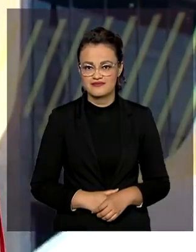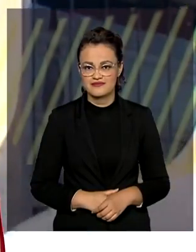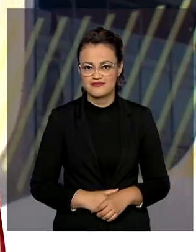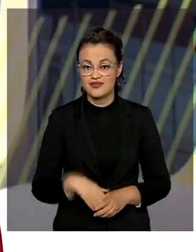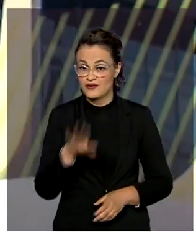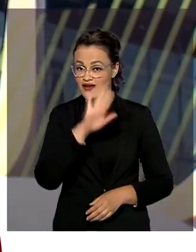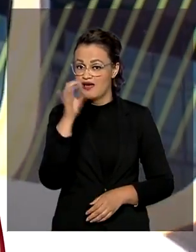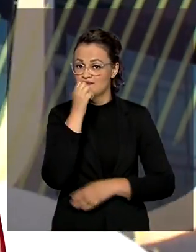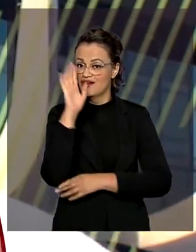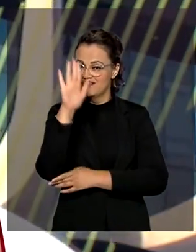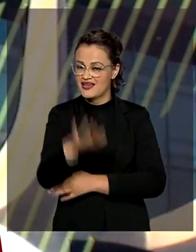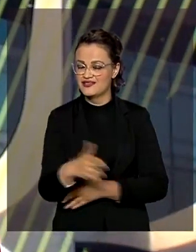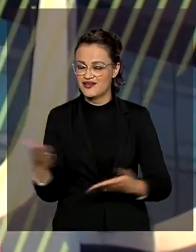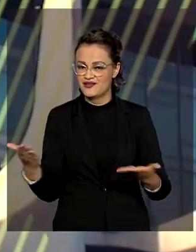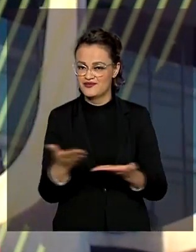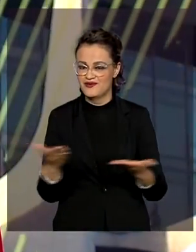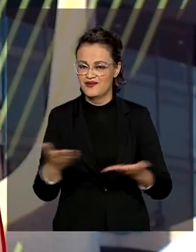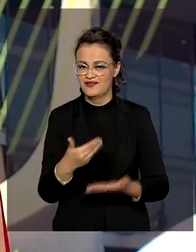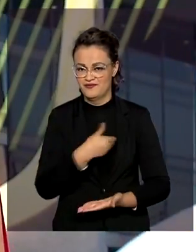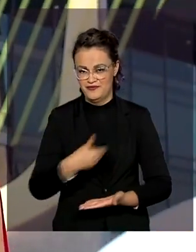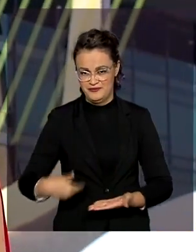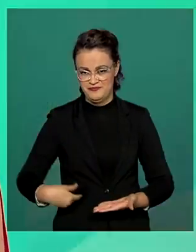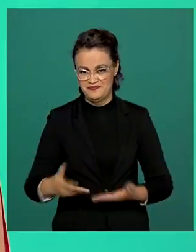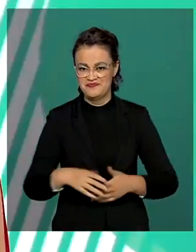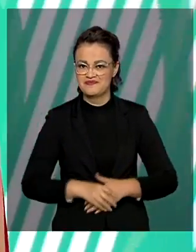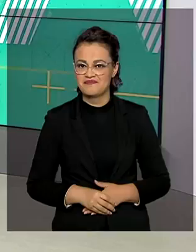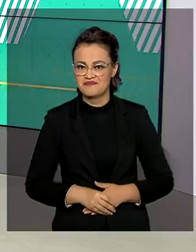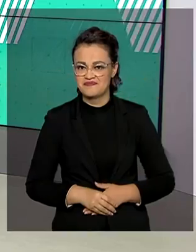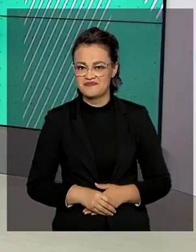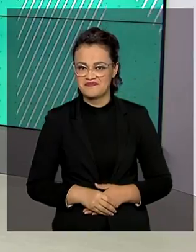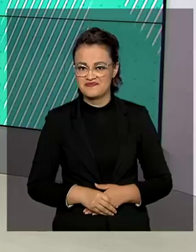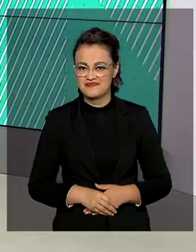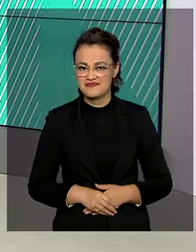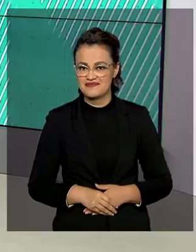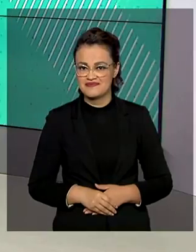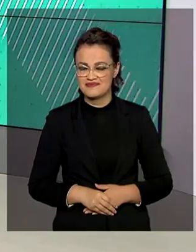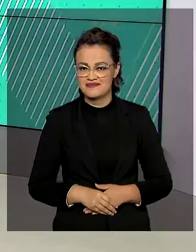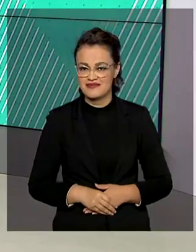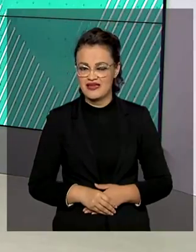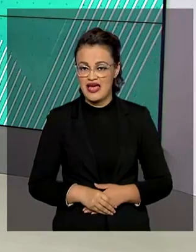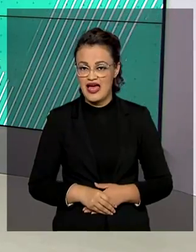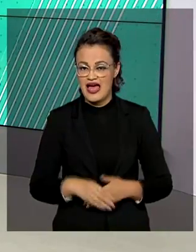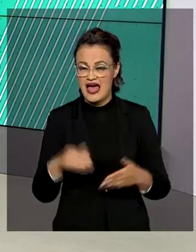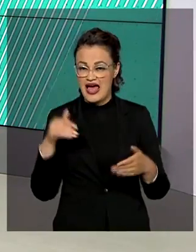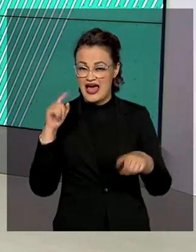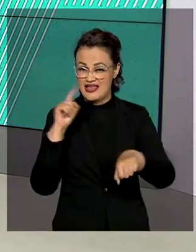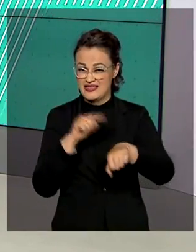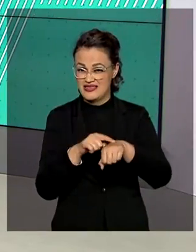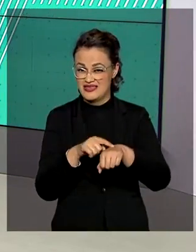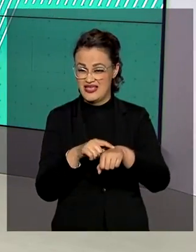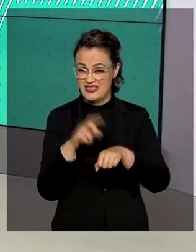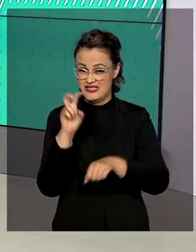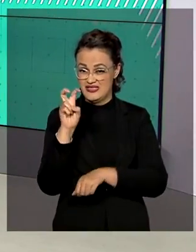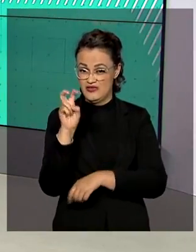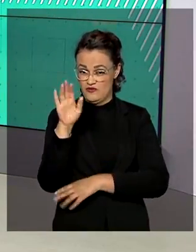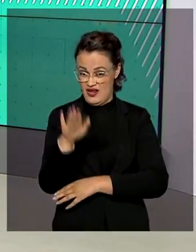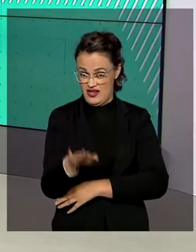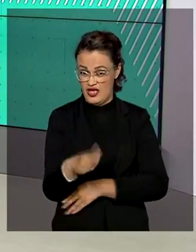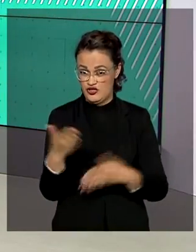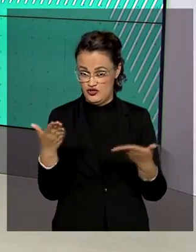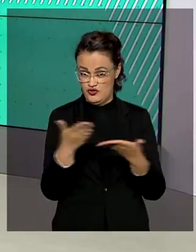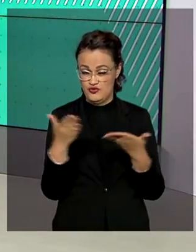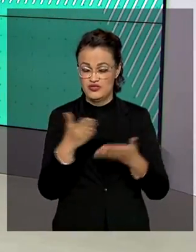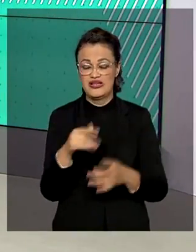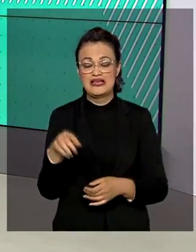Olá, boa tarde, já estamos de volta com o Governo Agora. Até às 5 da tarde desta segunda-feira,